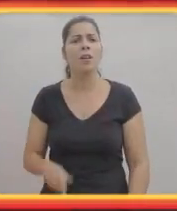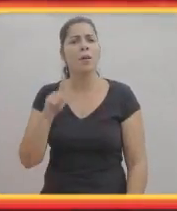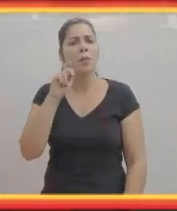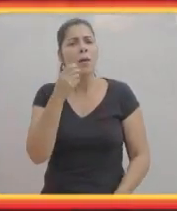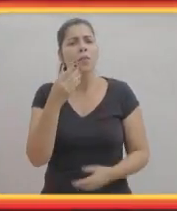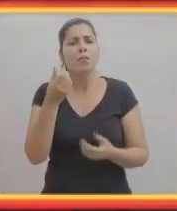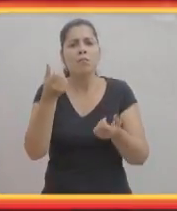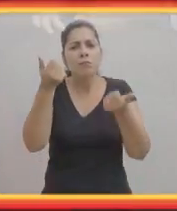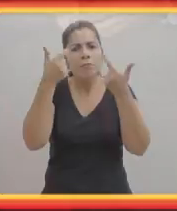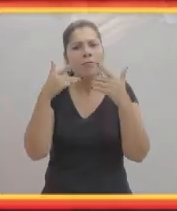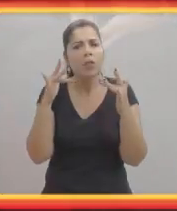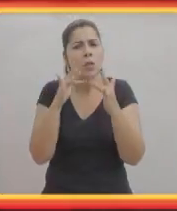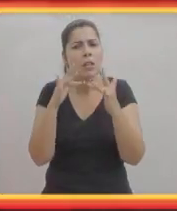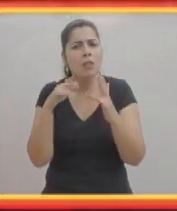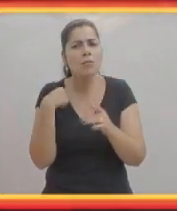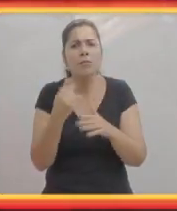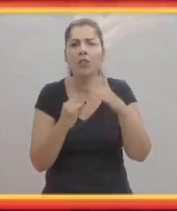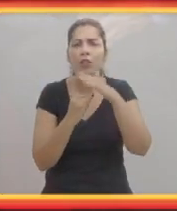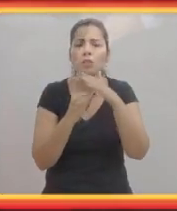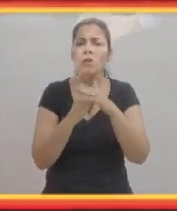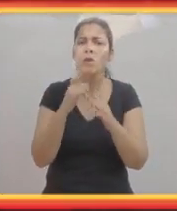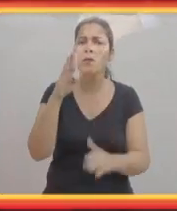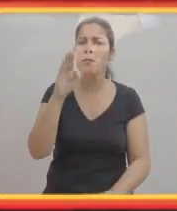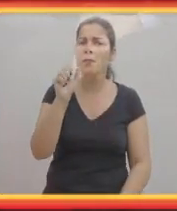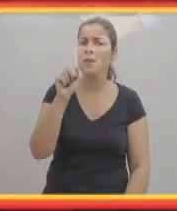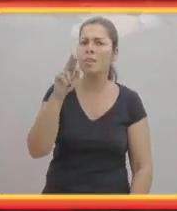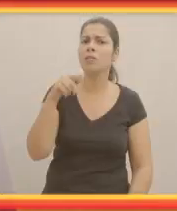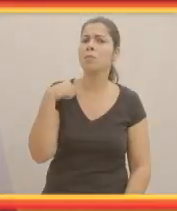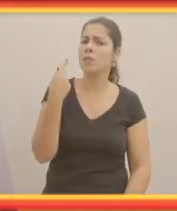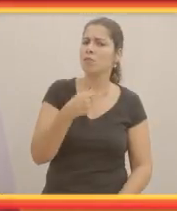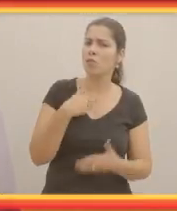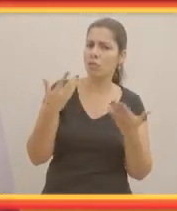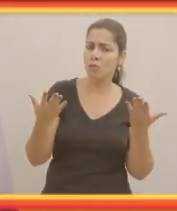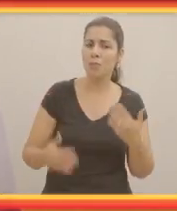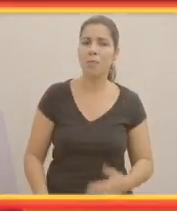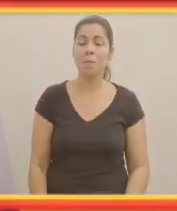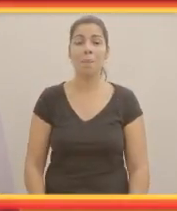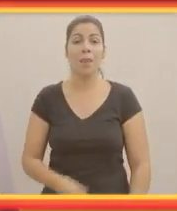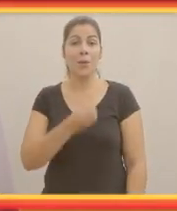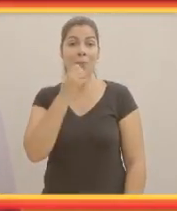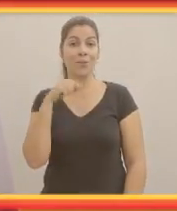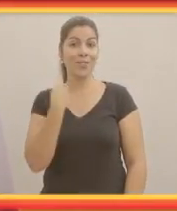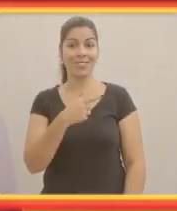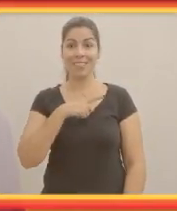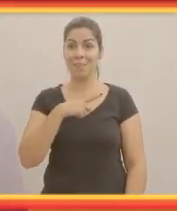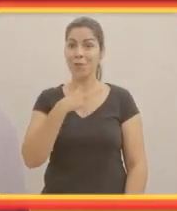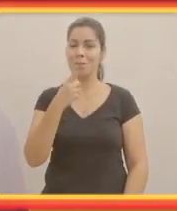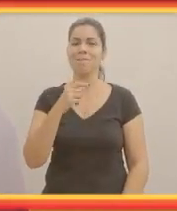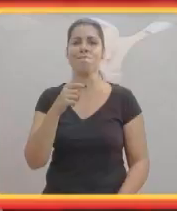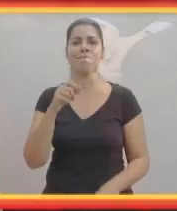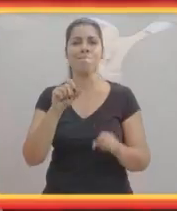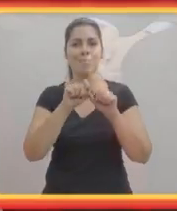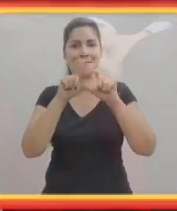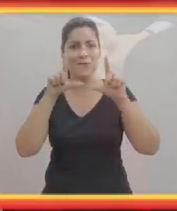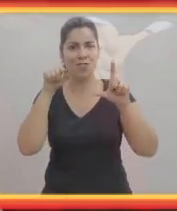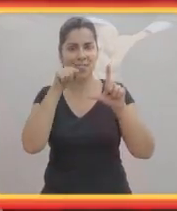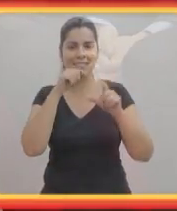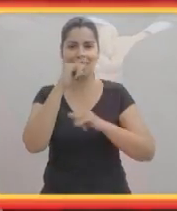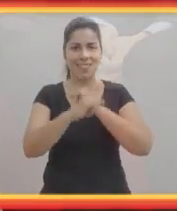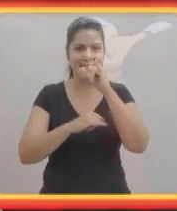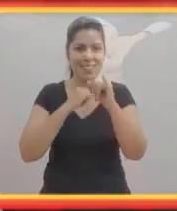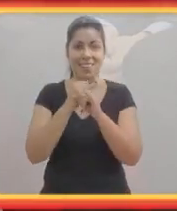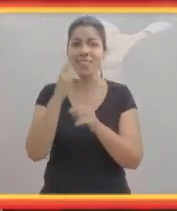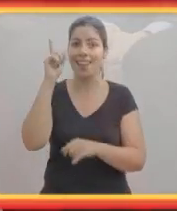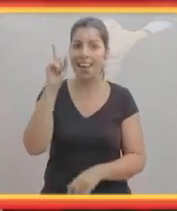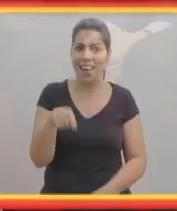suporte ou medicamentos de um paciente com a síndrome rara. Pedro, deixa o contato do Instituto Baresi para a gente. Bom, nós